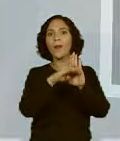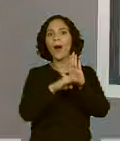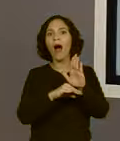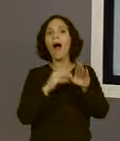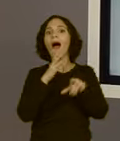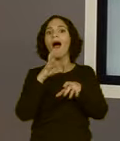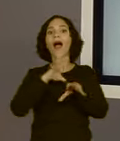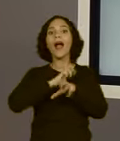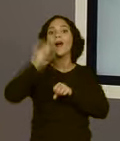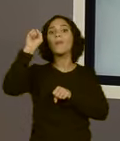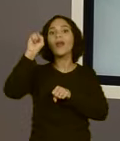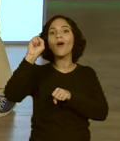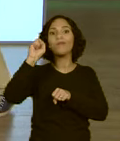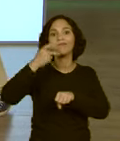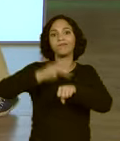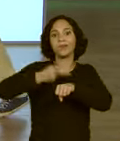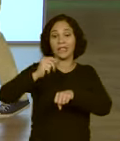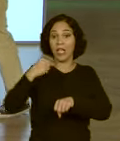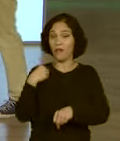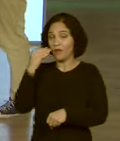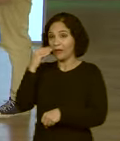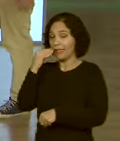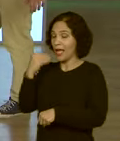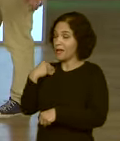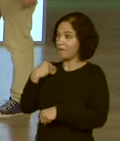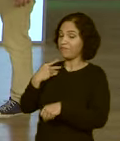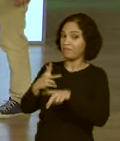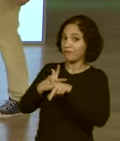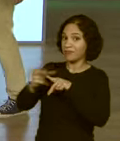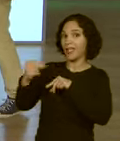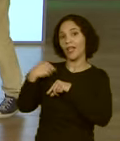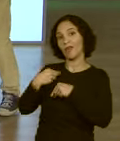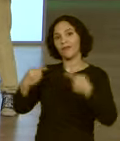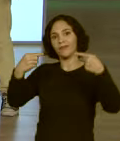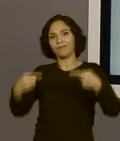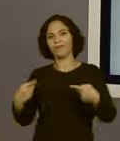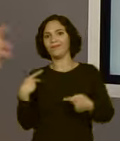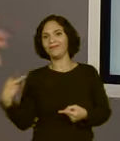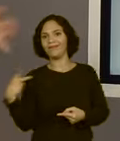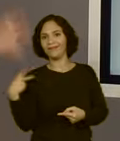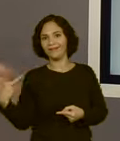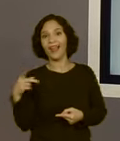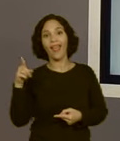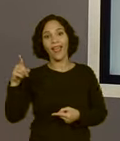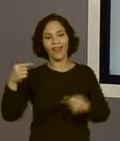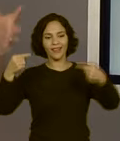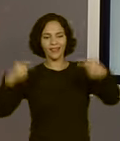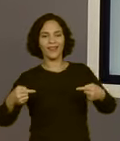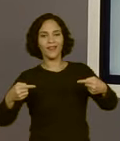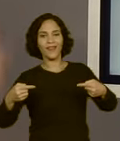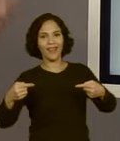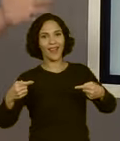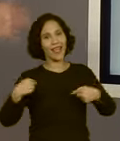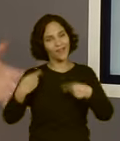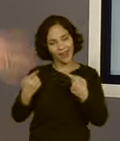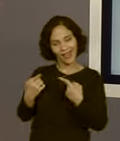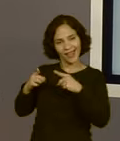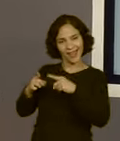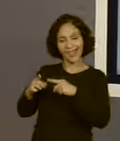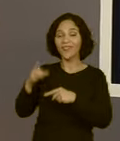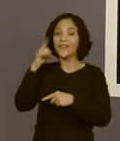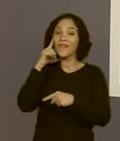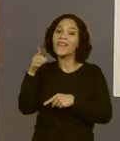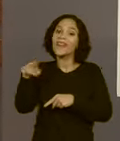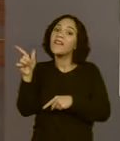o jogo, né? Eu vou tentar ficar em primeiro. É, e eu aqui vou brincar com o Anderson, ele que vai ser o meu desafiado. Eu vou desafiá-lo